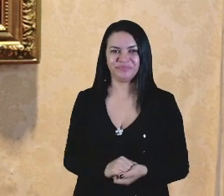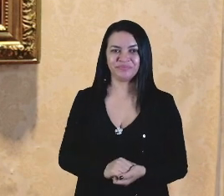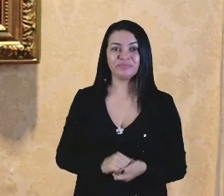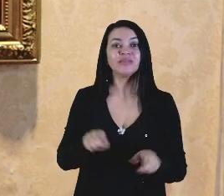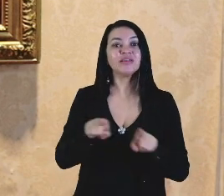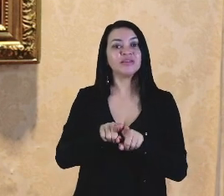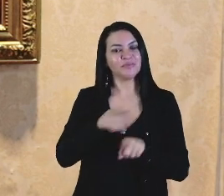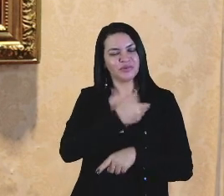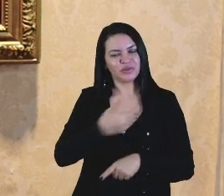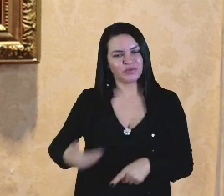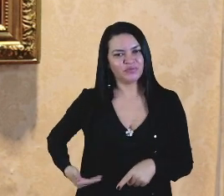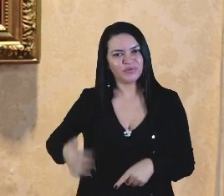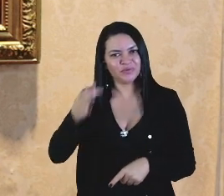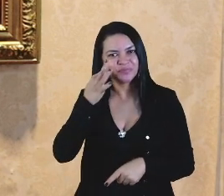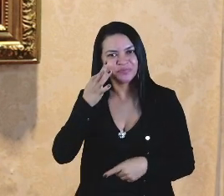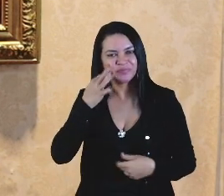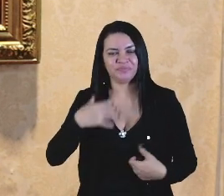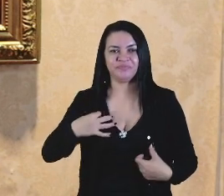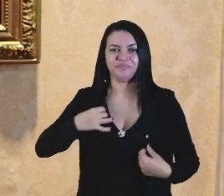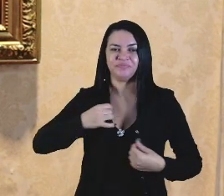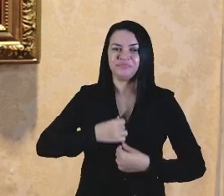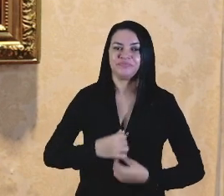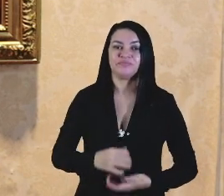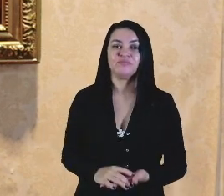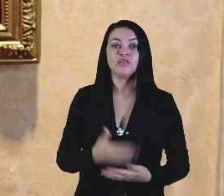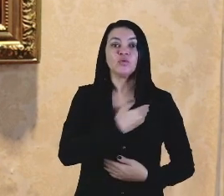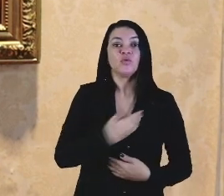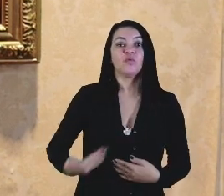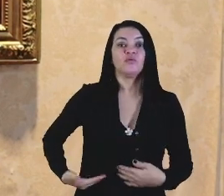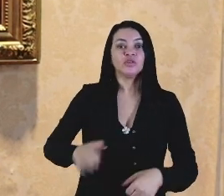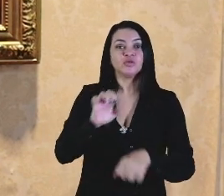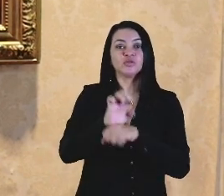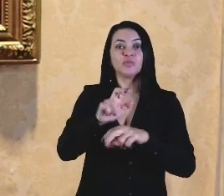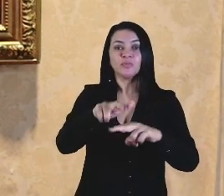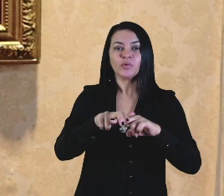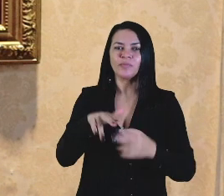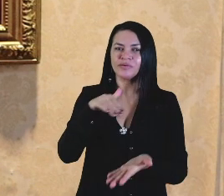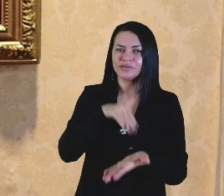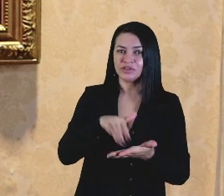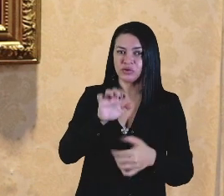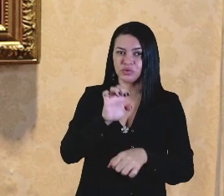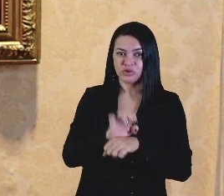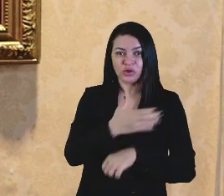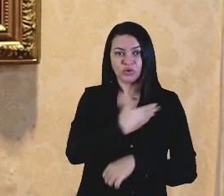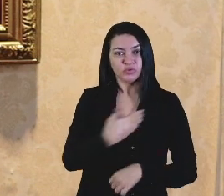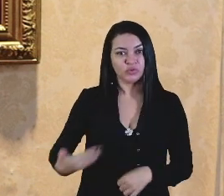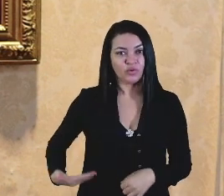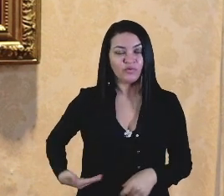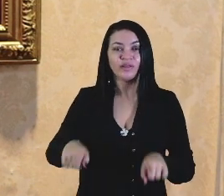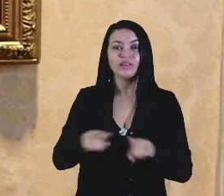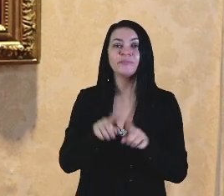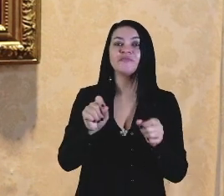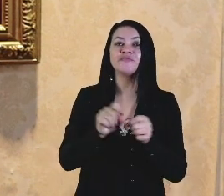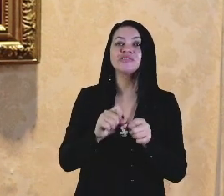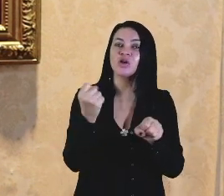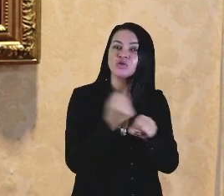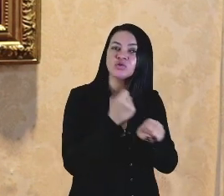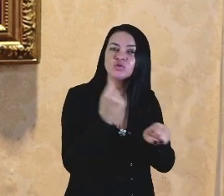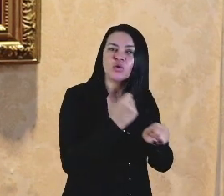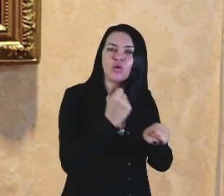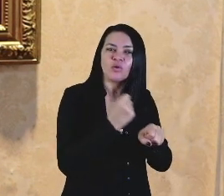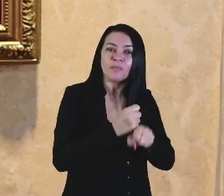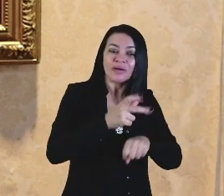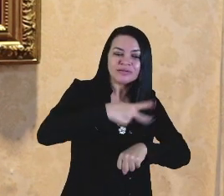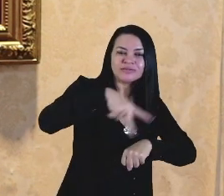Maranhão e do governador Flávio Dino. O governo do estado, por meio da Secretaria de Estado de Governo, fará as obras de